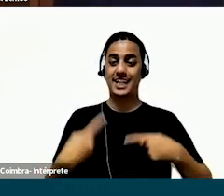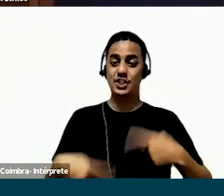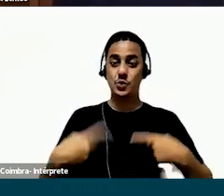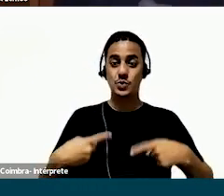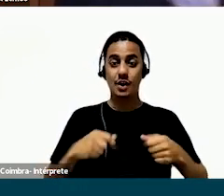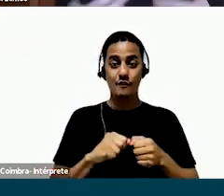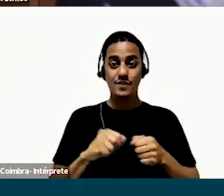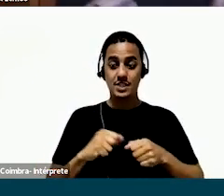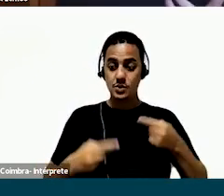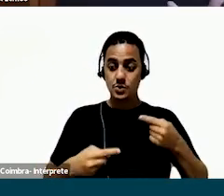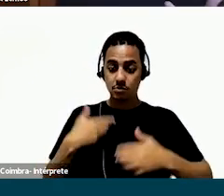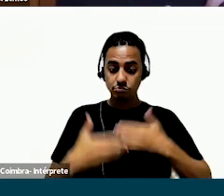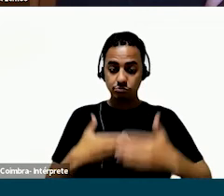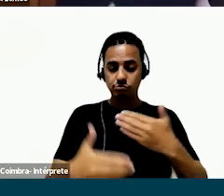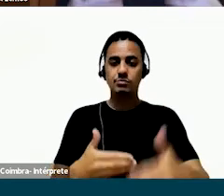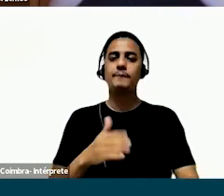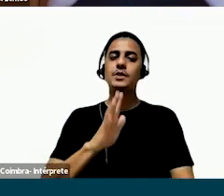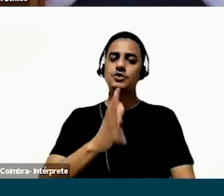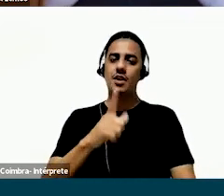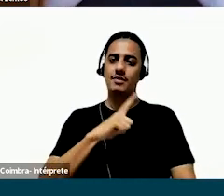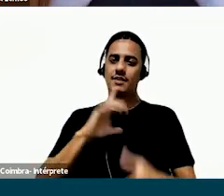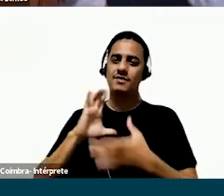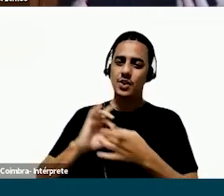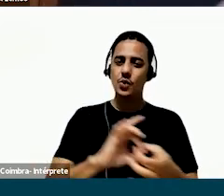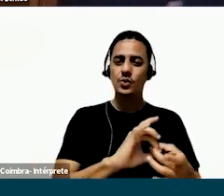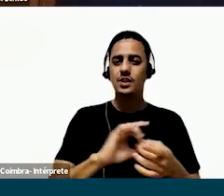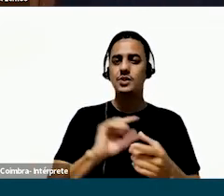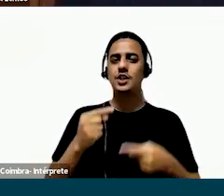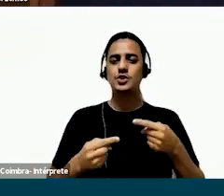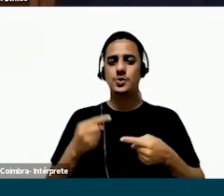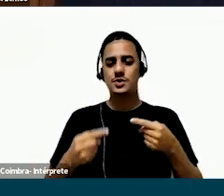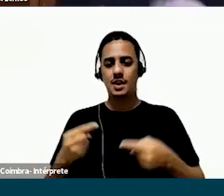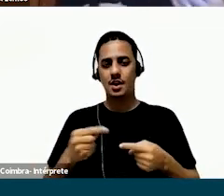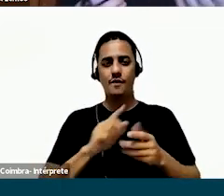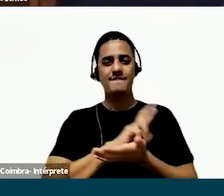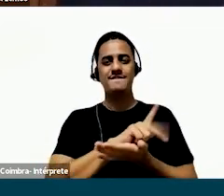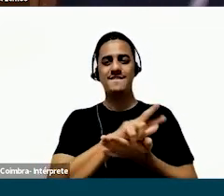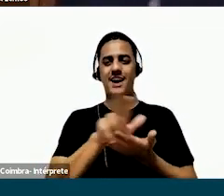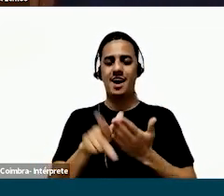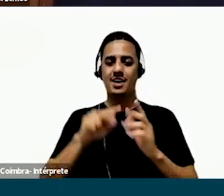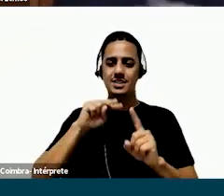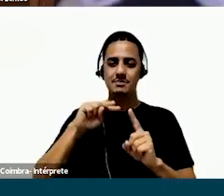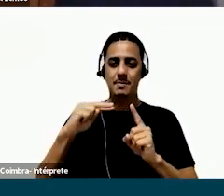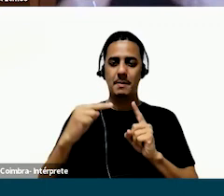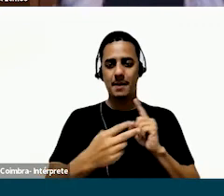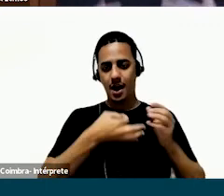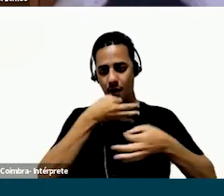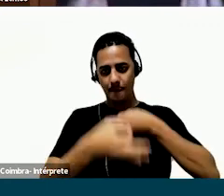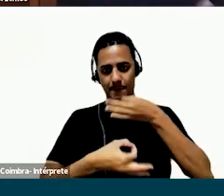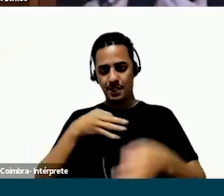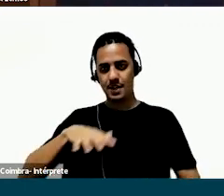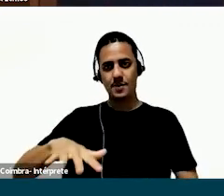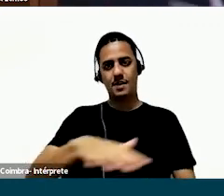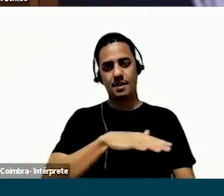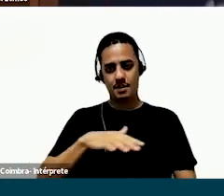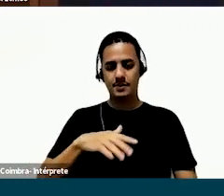legal porque à medida que essa discussão foi acontecendo, já foram sendo colocados nesse contexto à discussão. Então, a variedade de pontos de